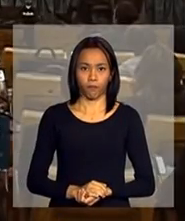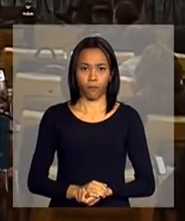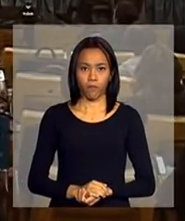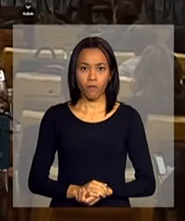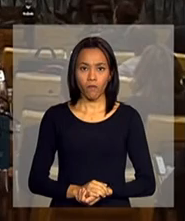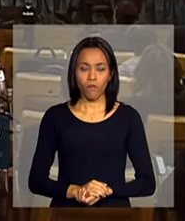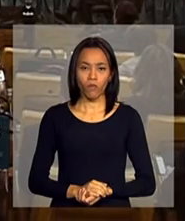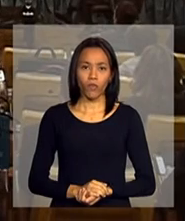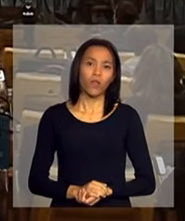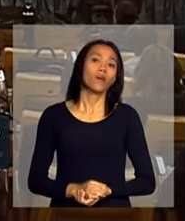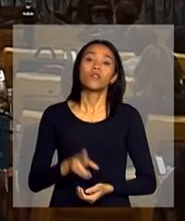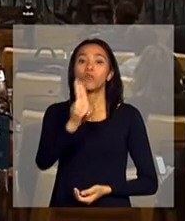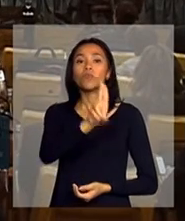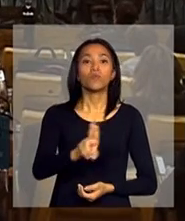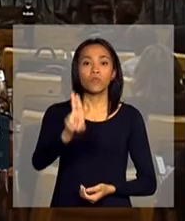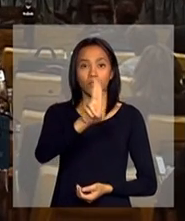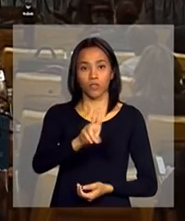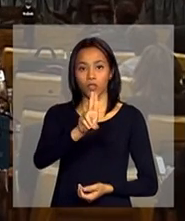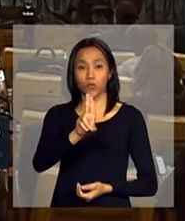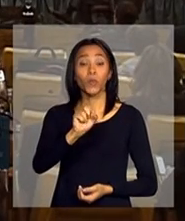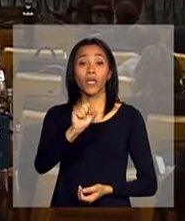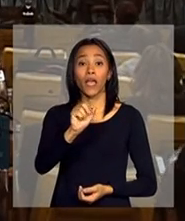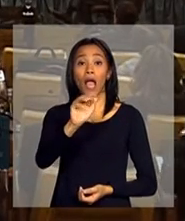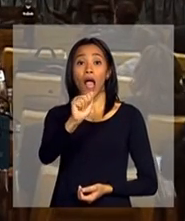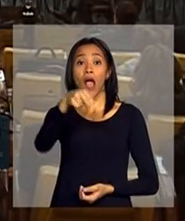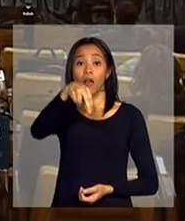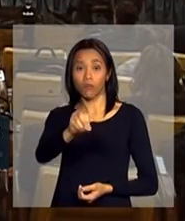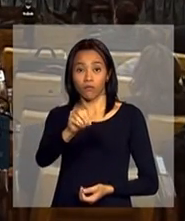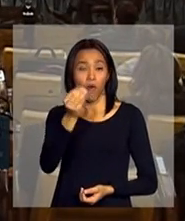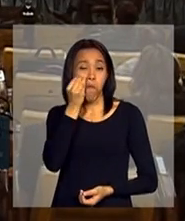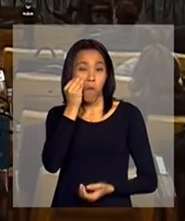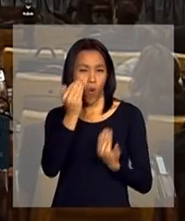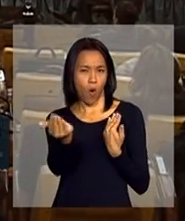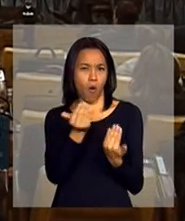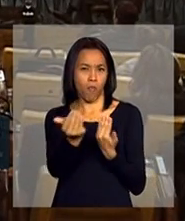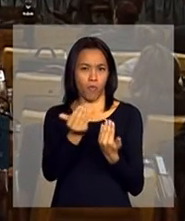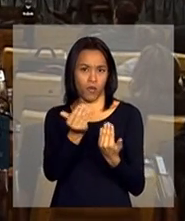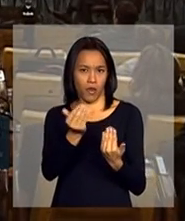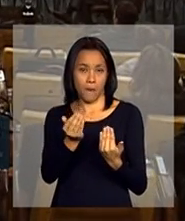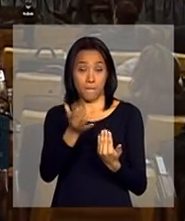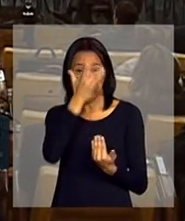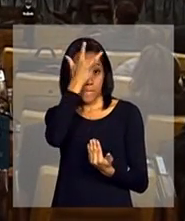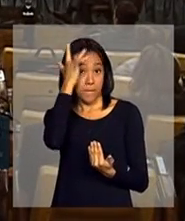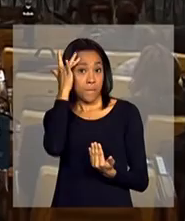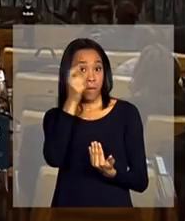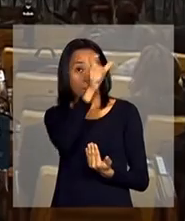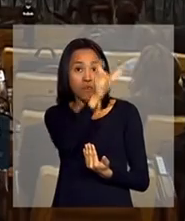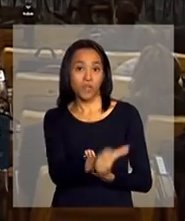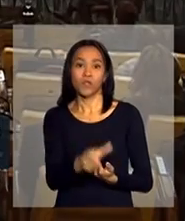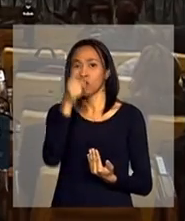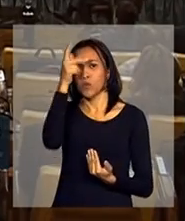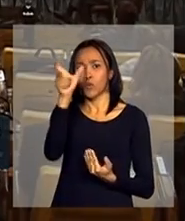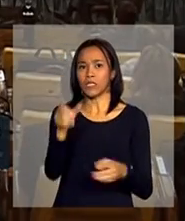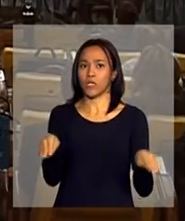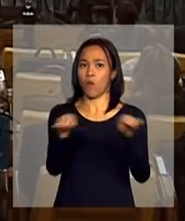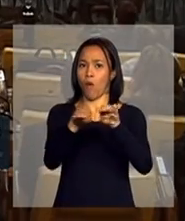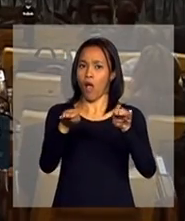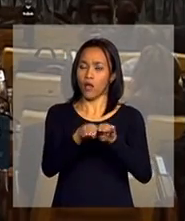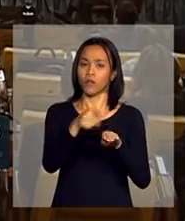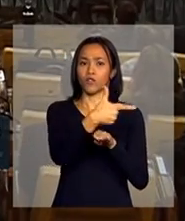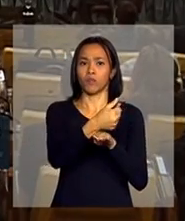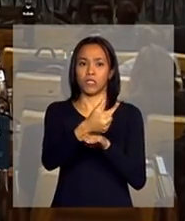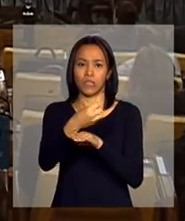Está usando a variável ano. Se eu comparar pessoas iguais em 2003 e